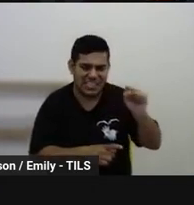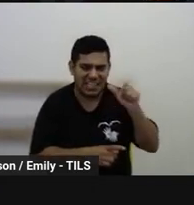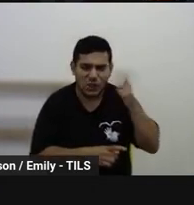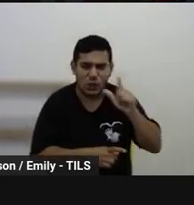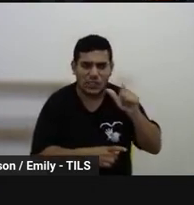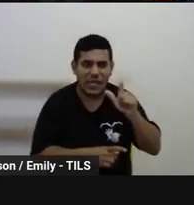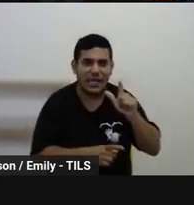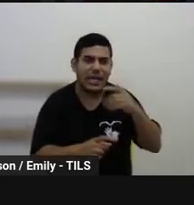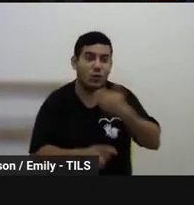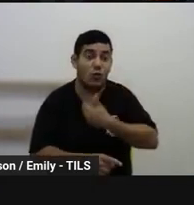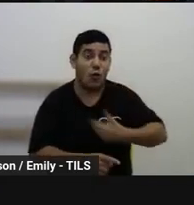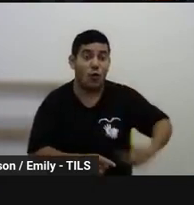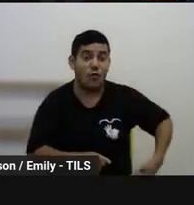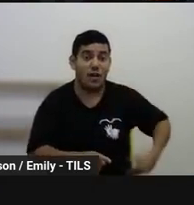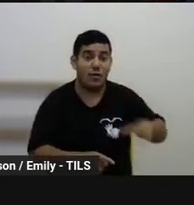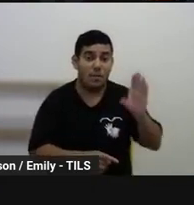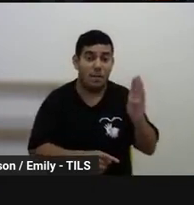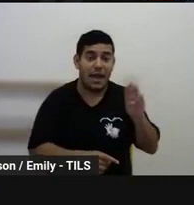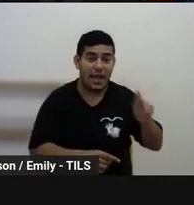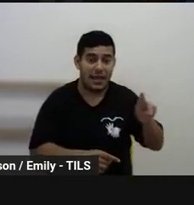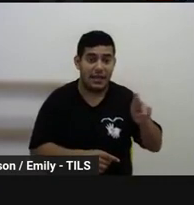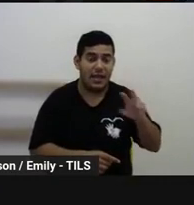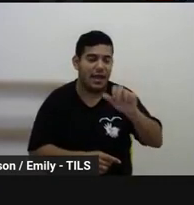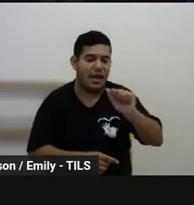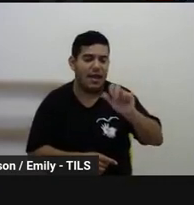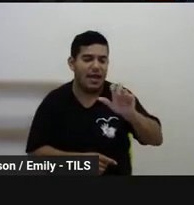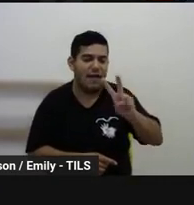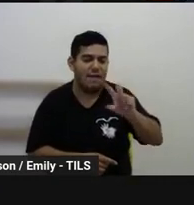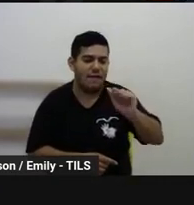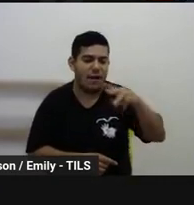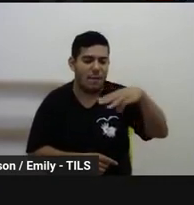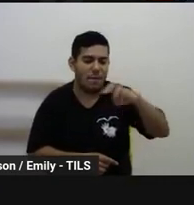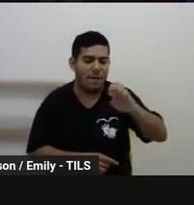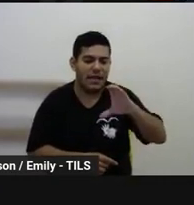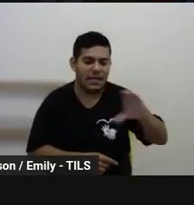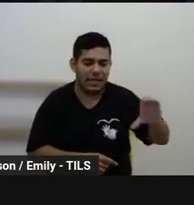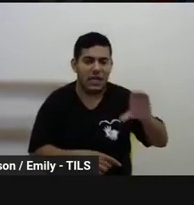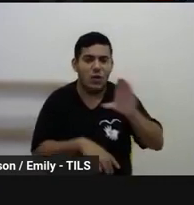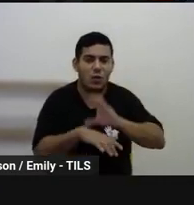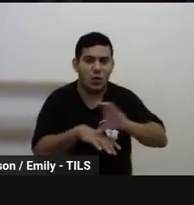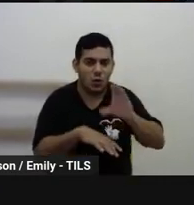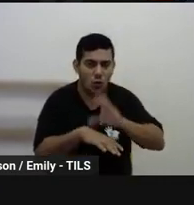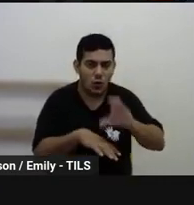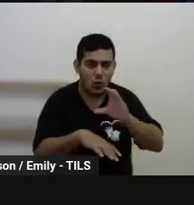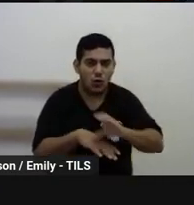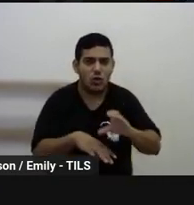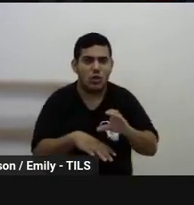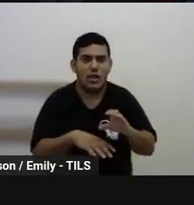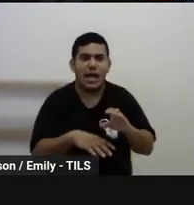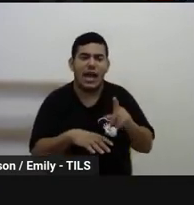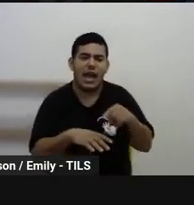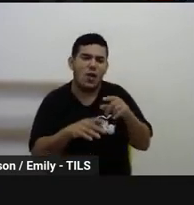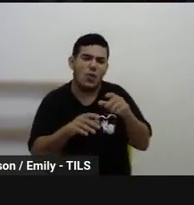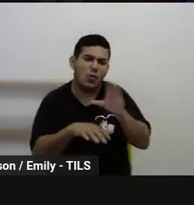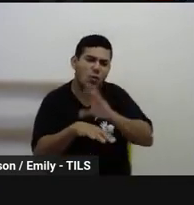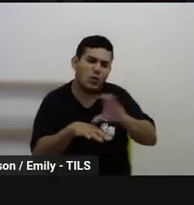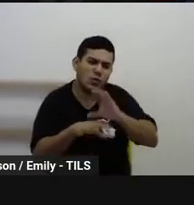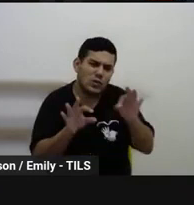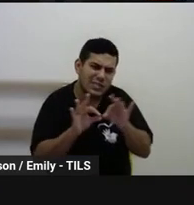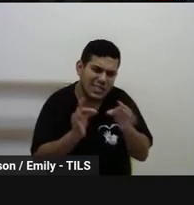acessando esse curso lá na Avamec e fazendo esse curso, é um curso que não é muito longo, é um curso curtinho,